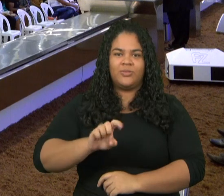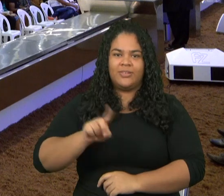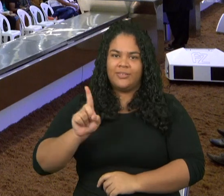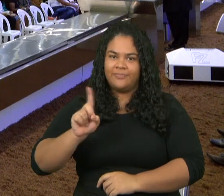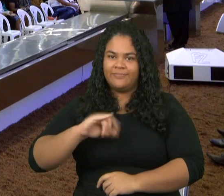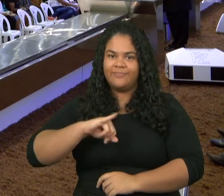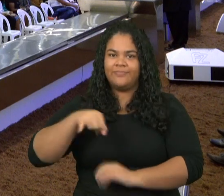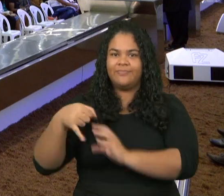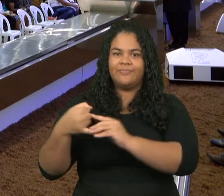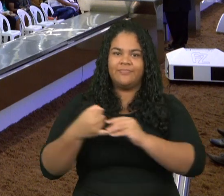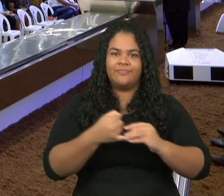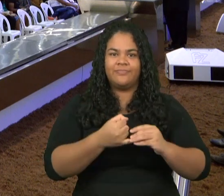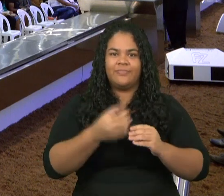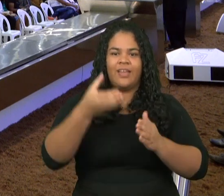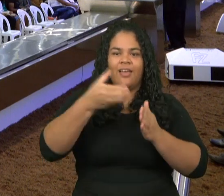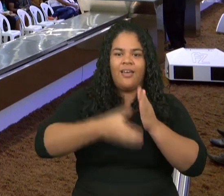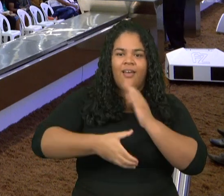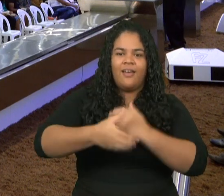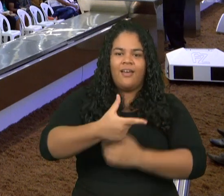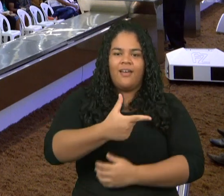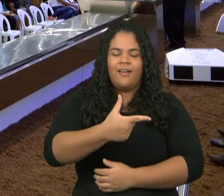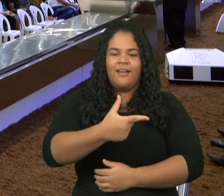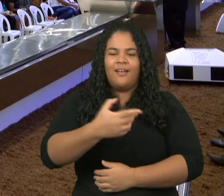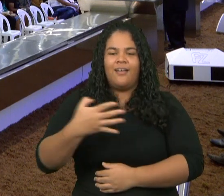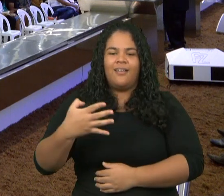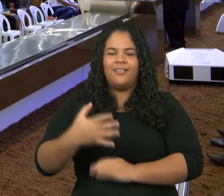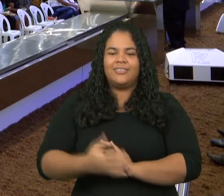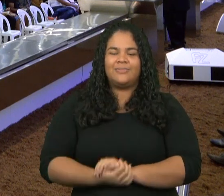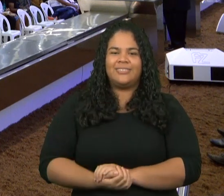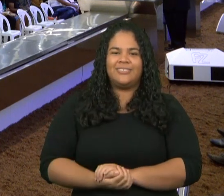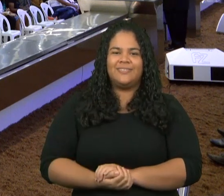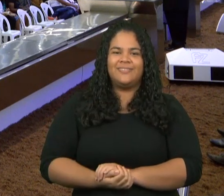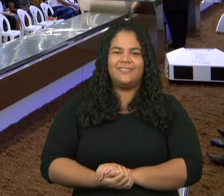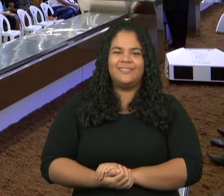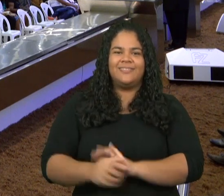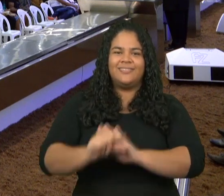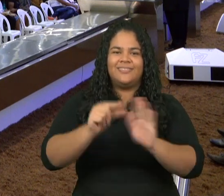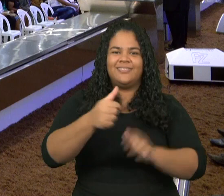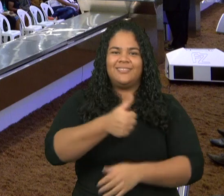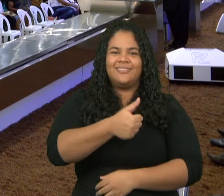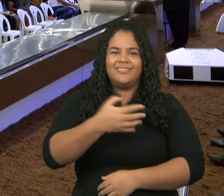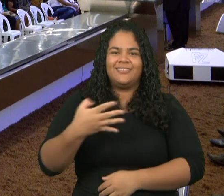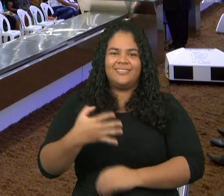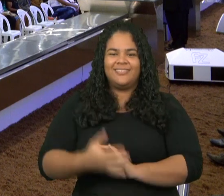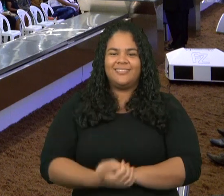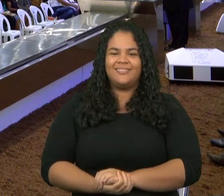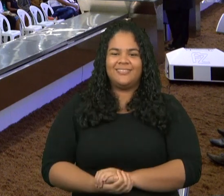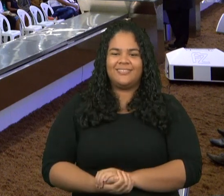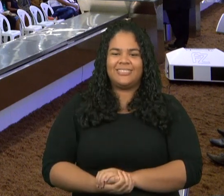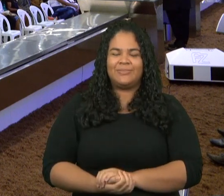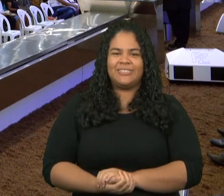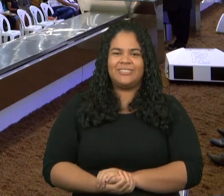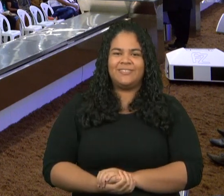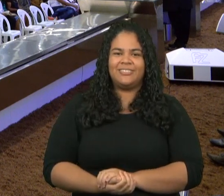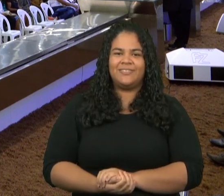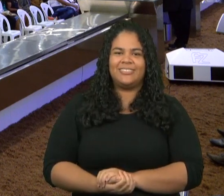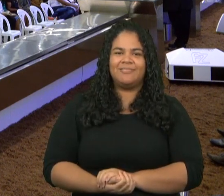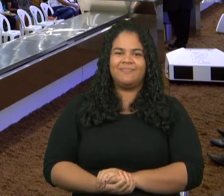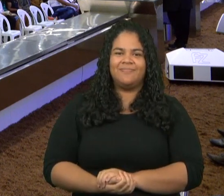versículo 14 de Josué Josué diz assim agora pois